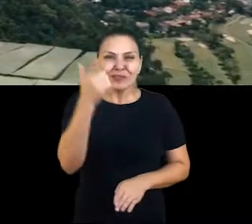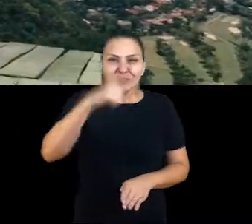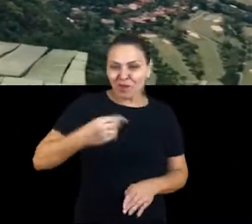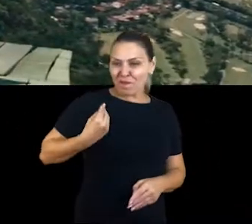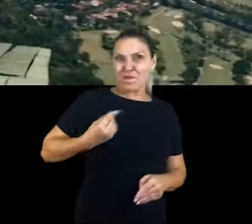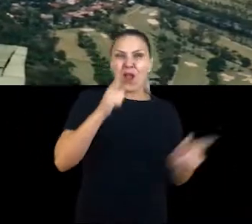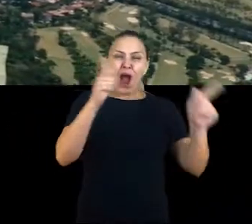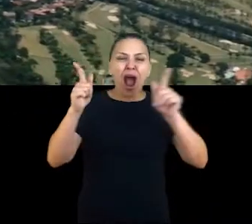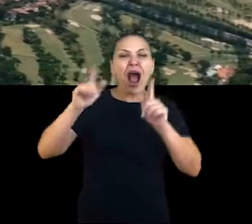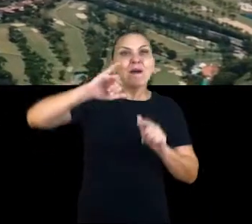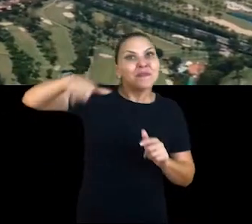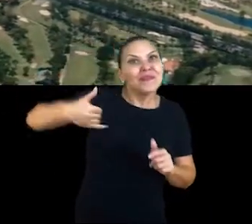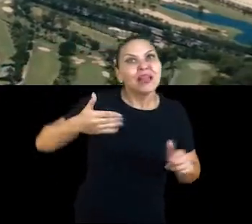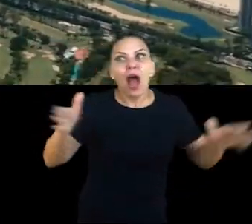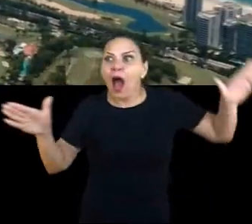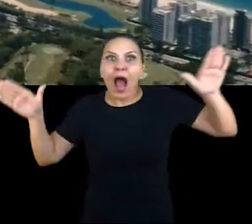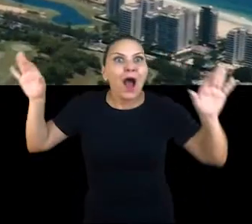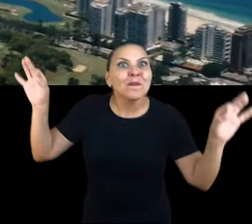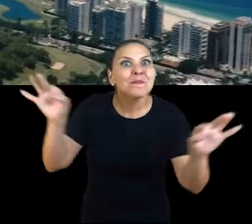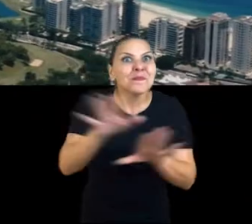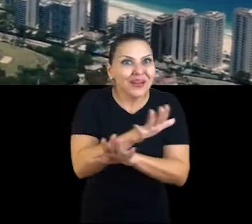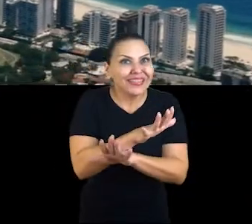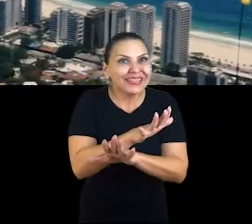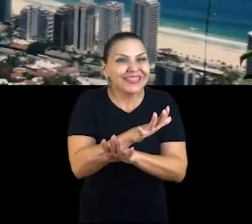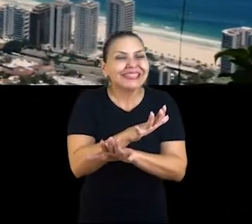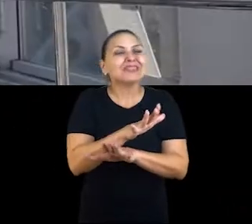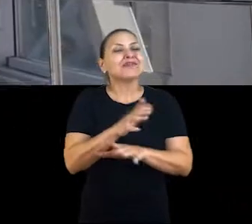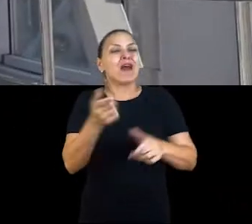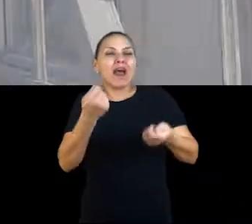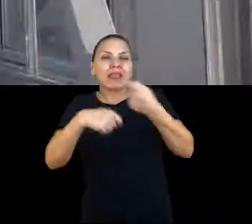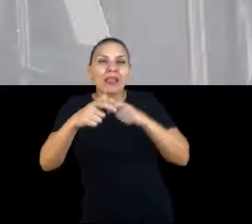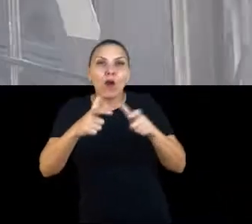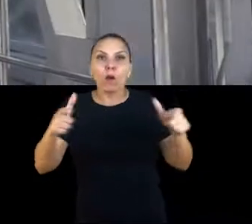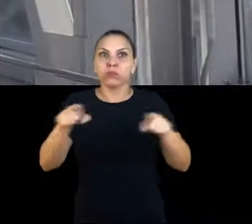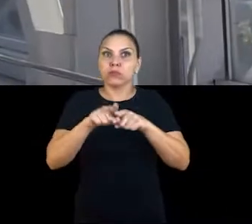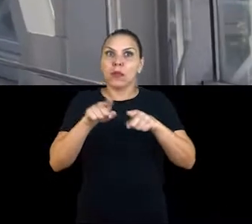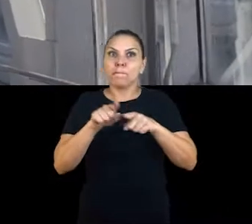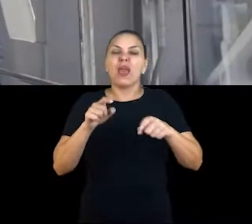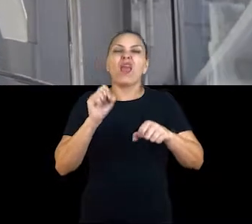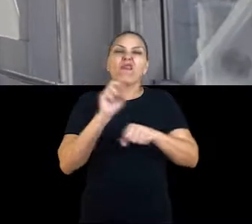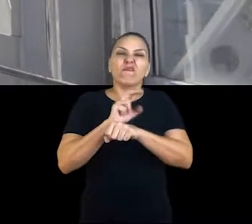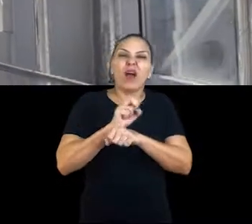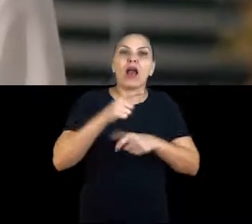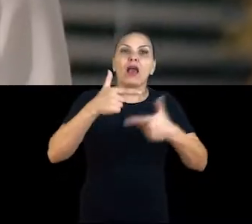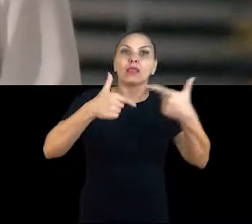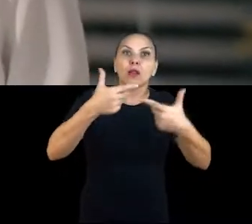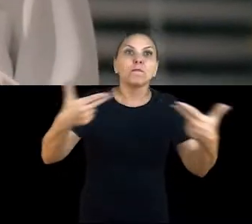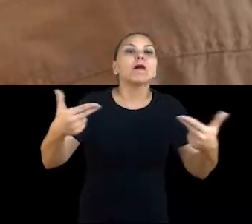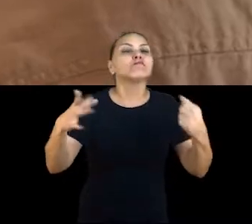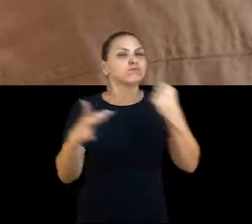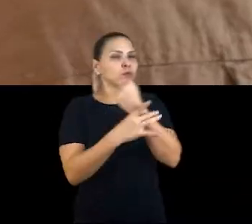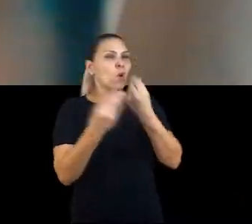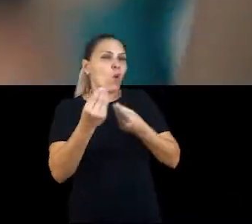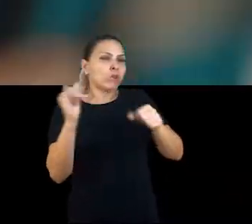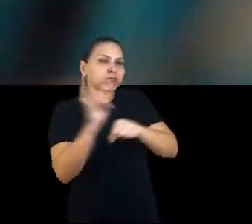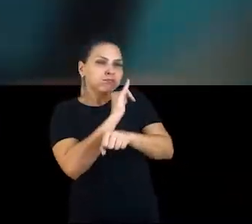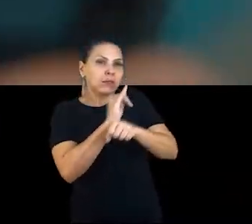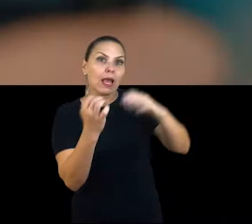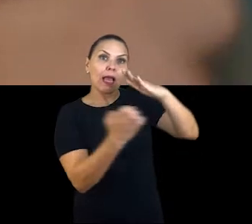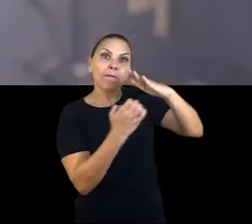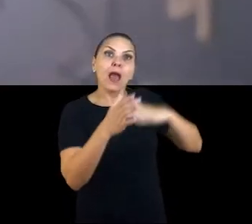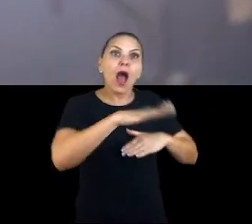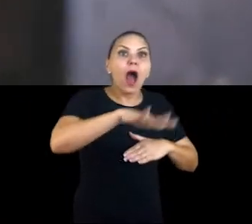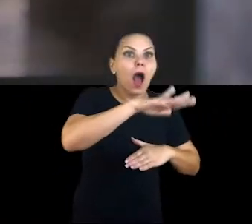para reviver o Brasil? Pronto! Mais negócios e empregos foram mantidos a partir de estratégias para